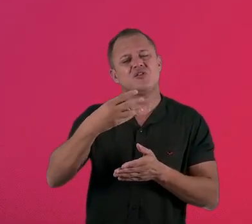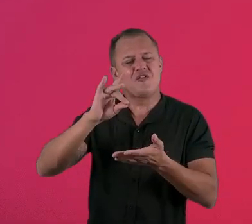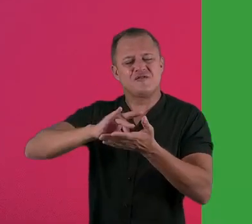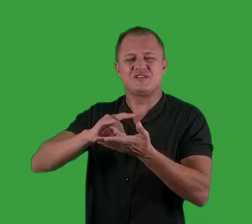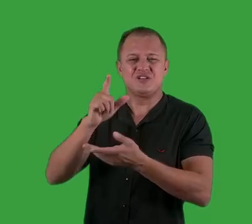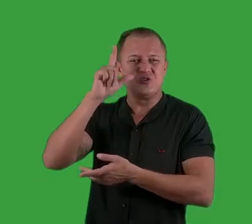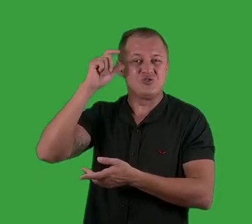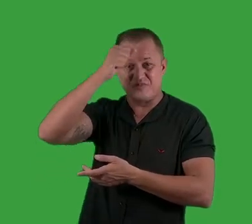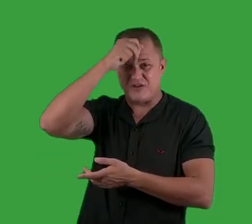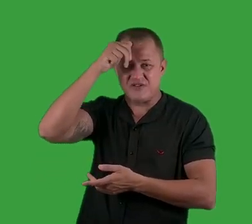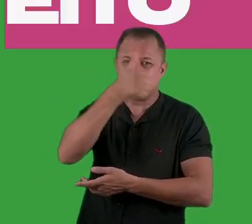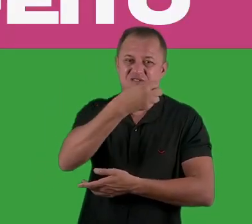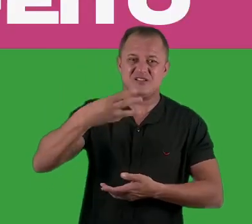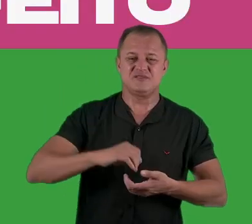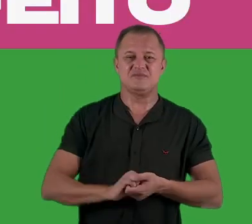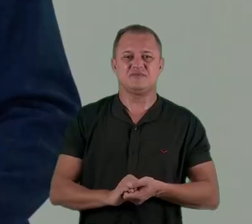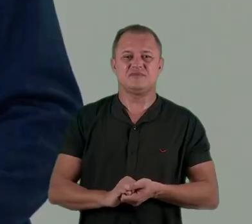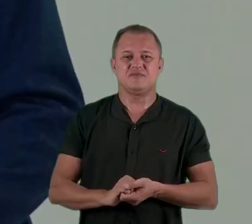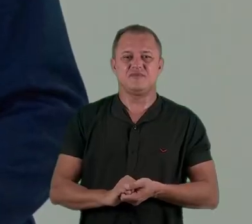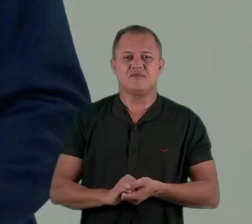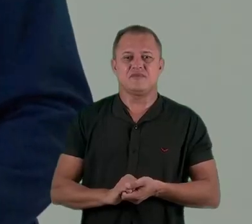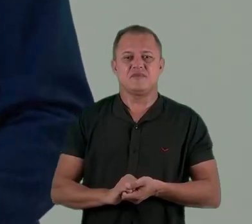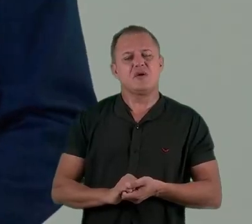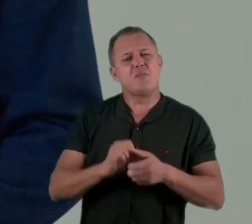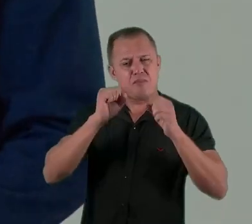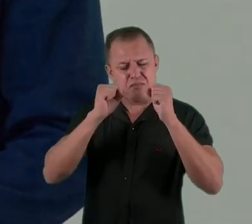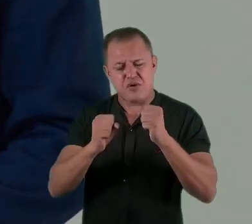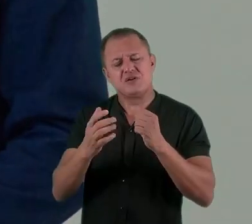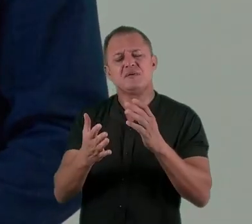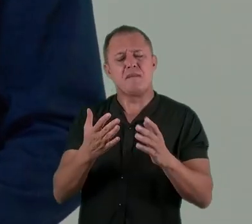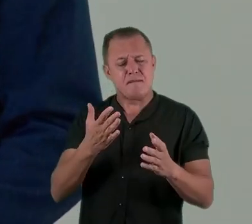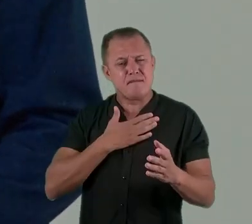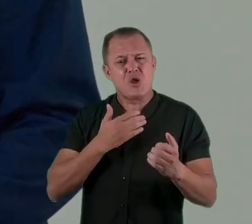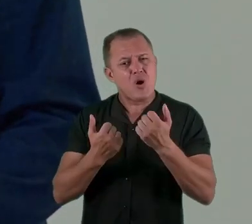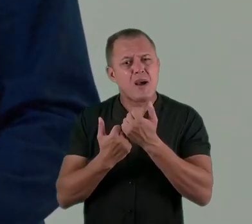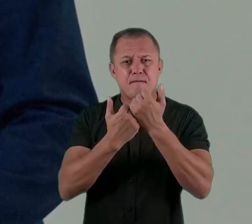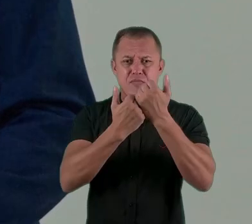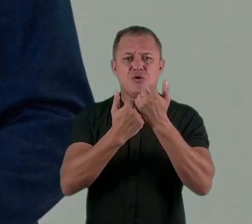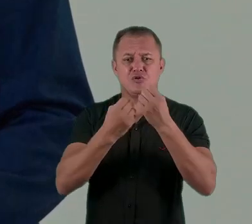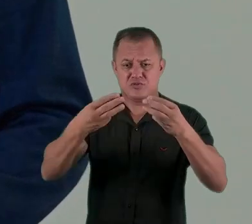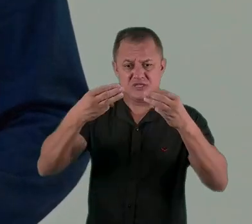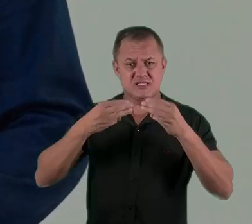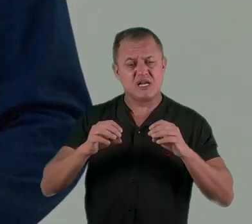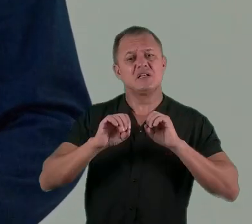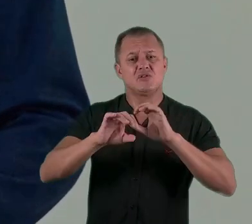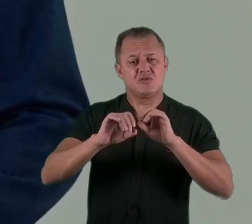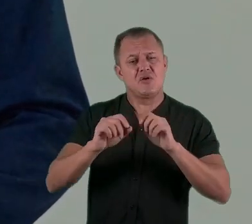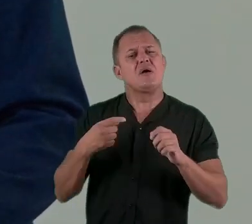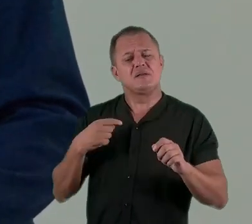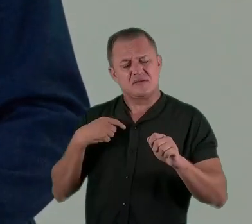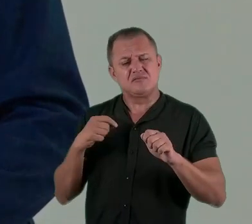aperte o 3 e confirma. Lúdio Prefeito 13. Contará, Lúdio, com todo o meu apoio, com todo o apoio do Ministério da Educação, para que a possa